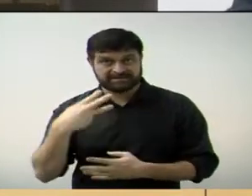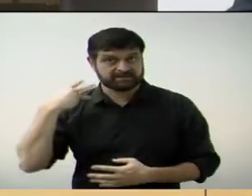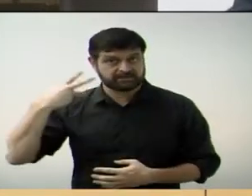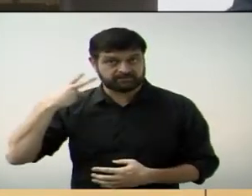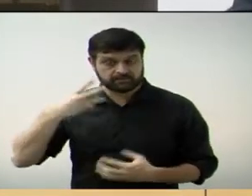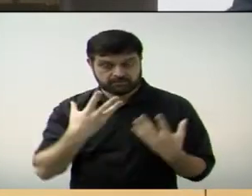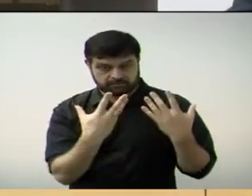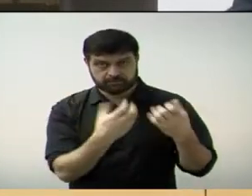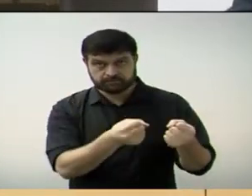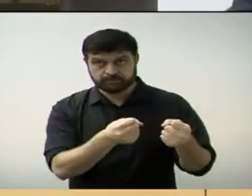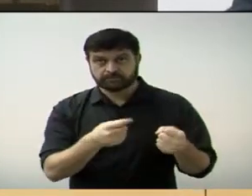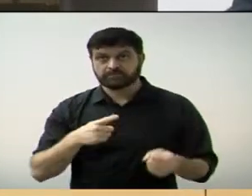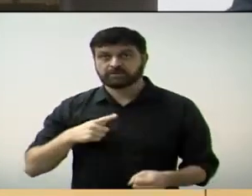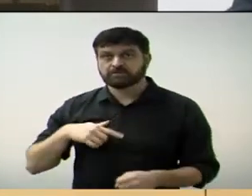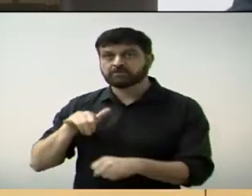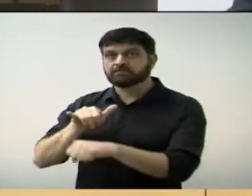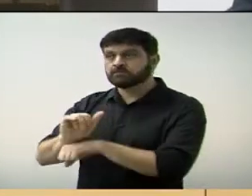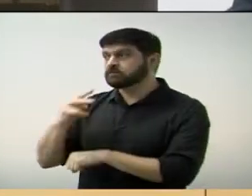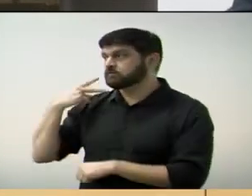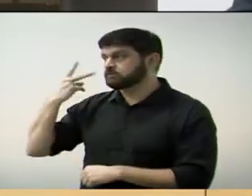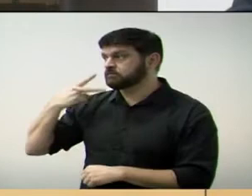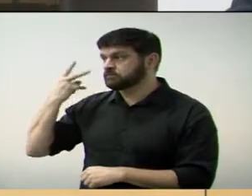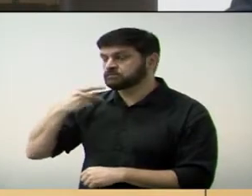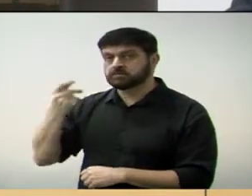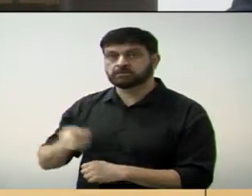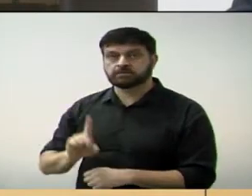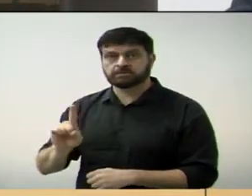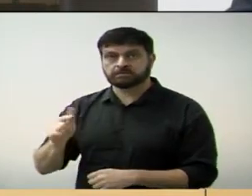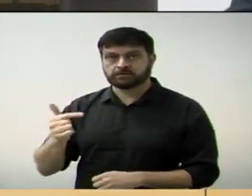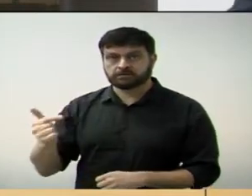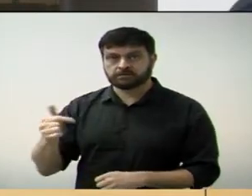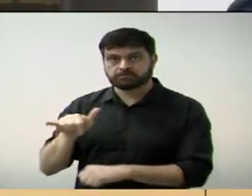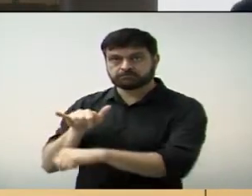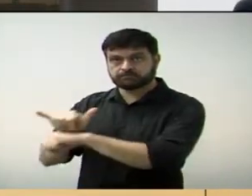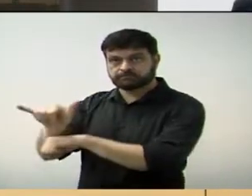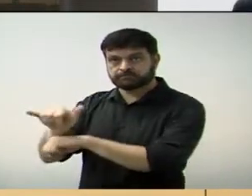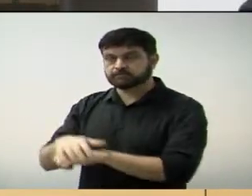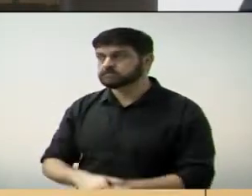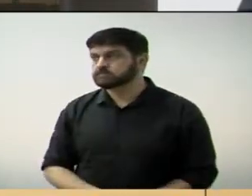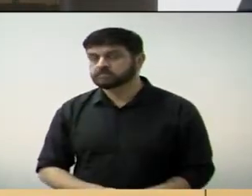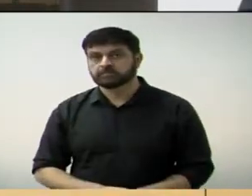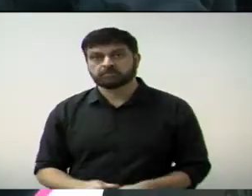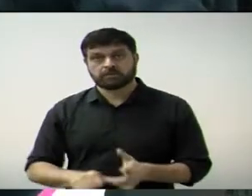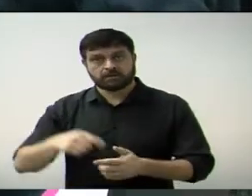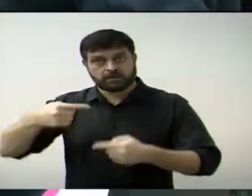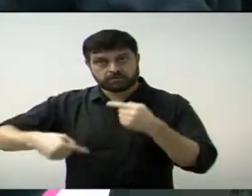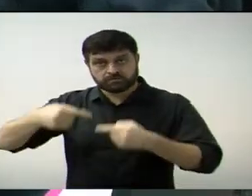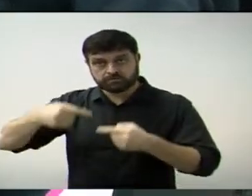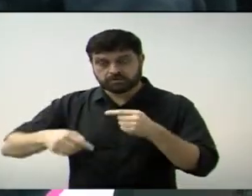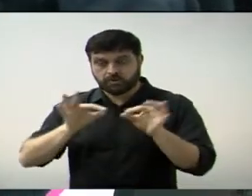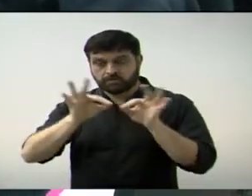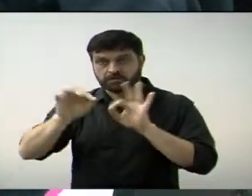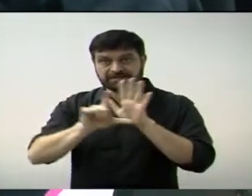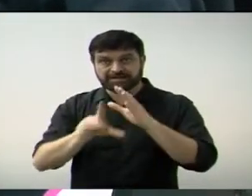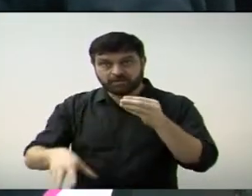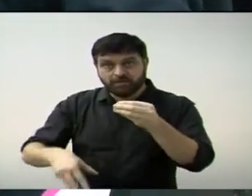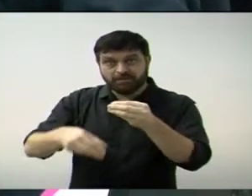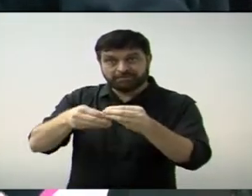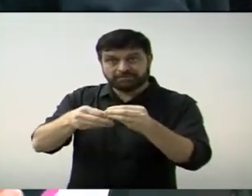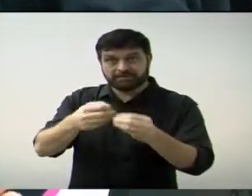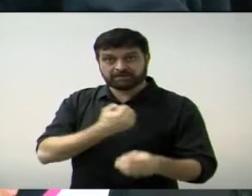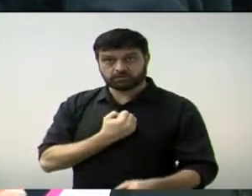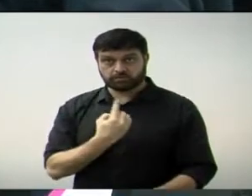favoráveis com a ausência do vereador Marcelo D2. Primeira discussão do projeto de lei complementar 1 de